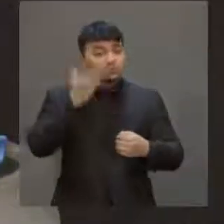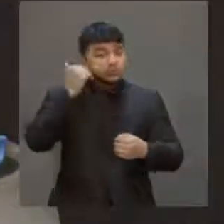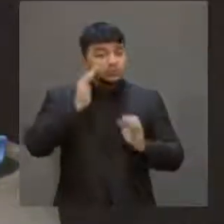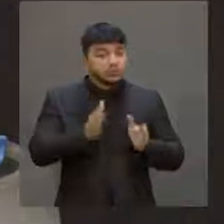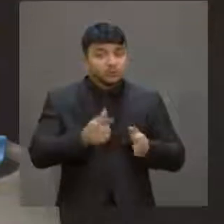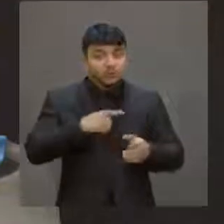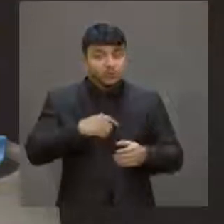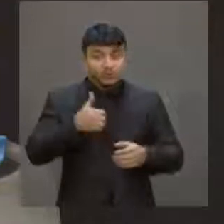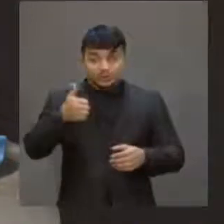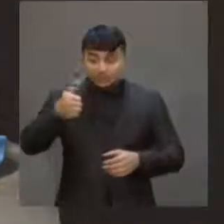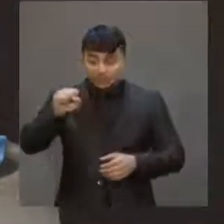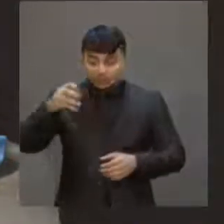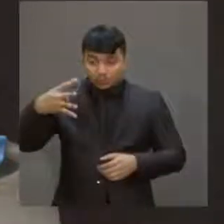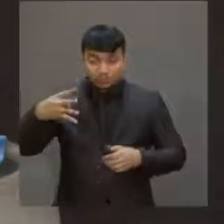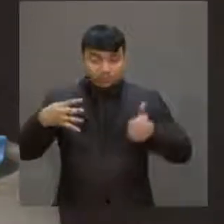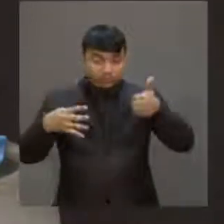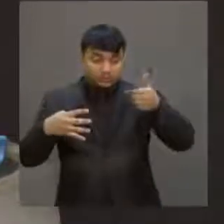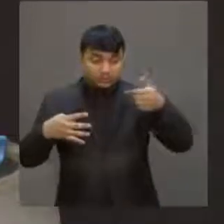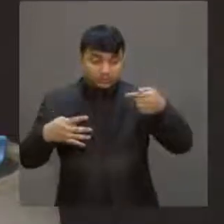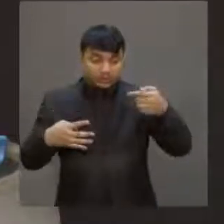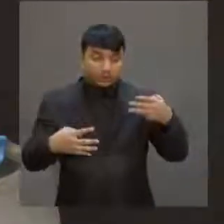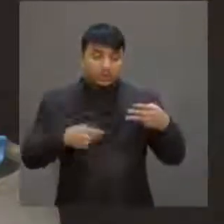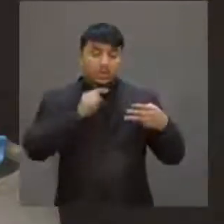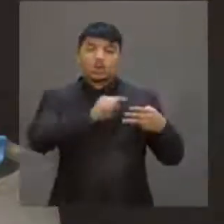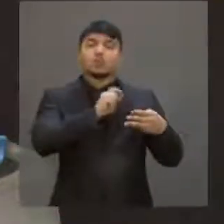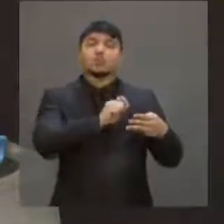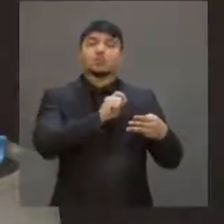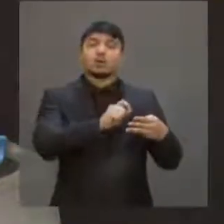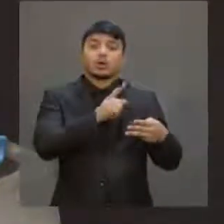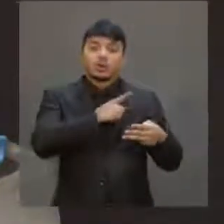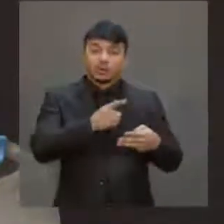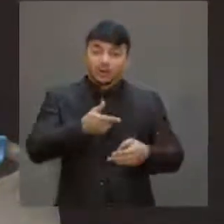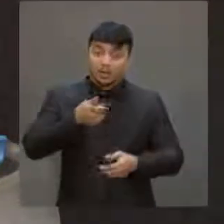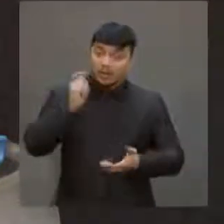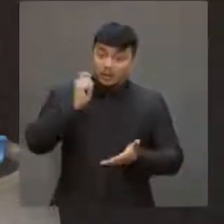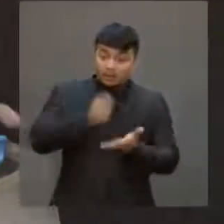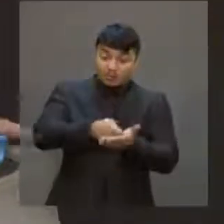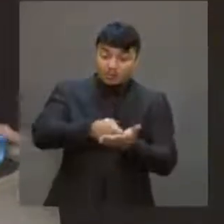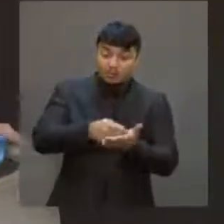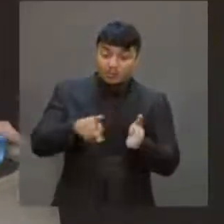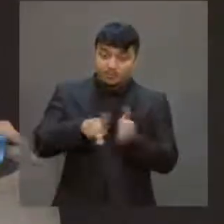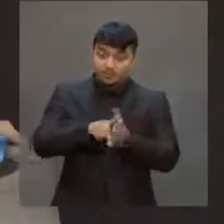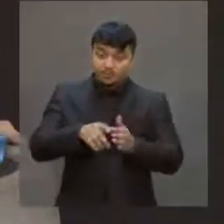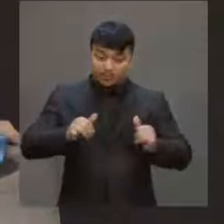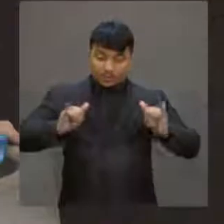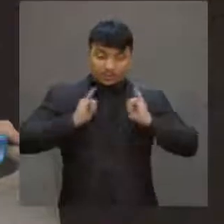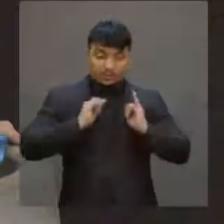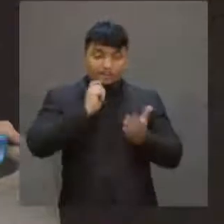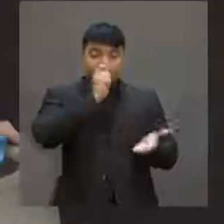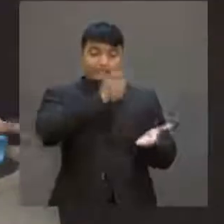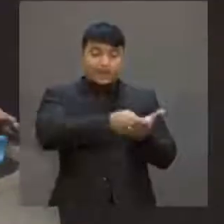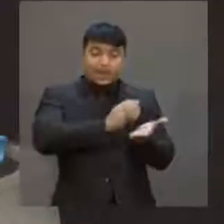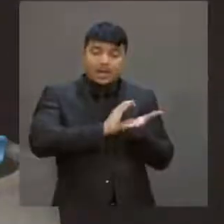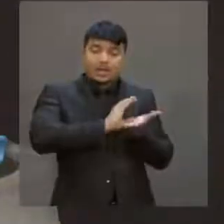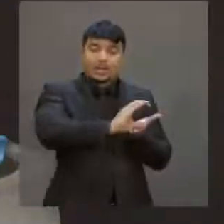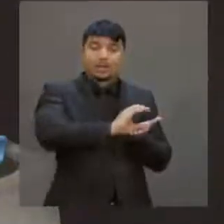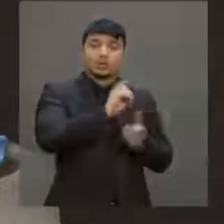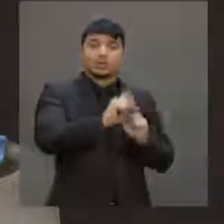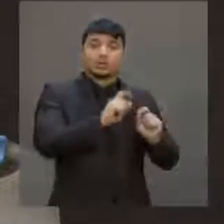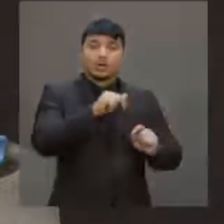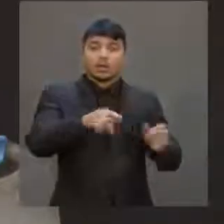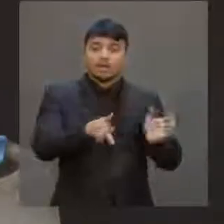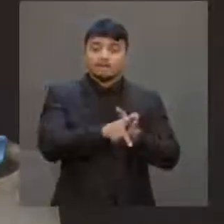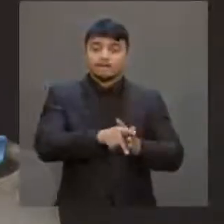Desses 184 municípios, 173, a renda pública via benefícios sociais e previdenciários é